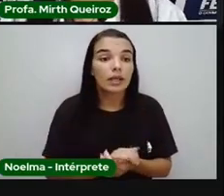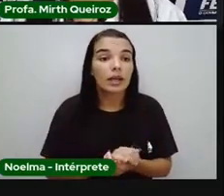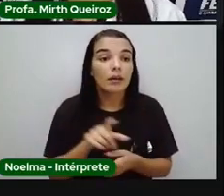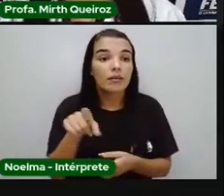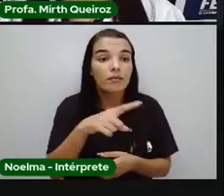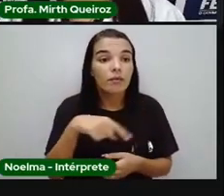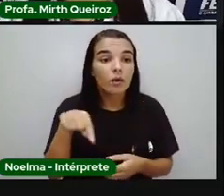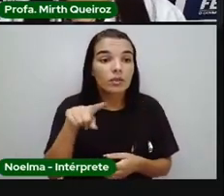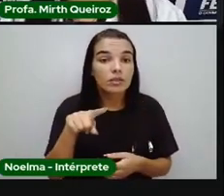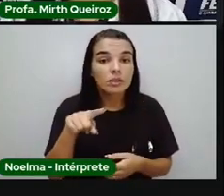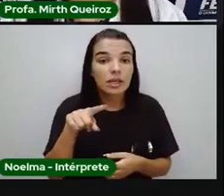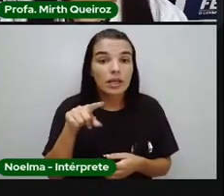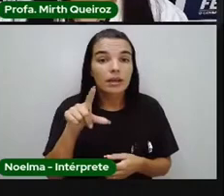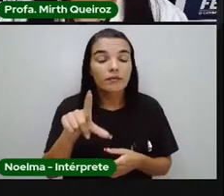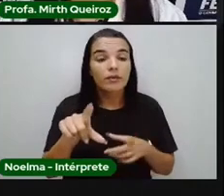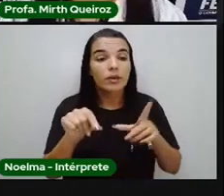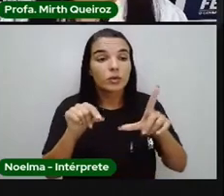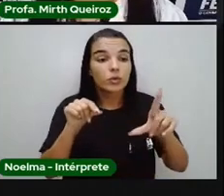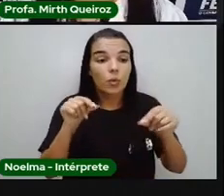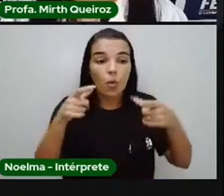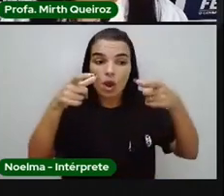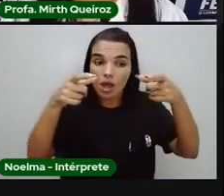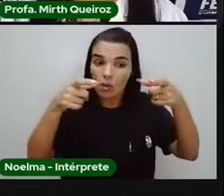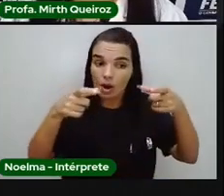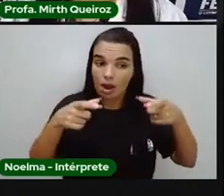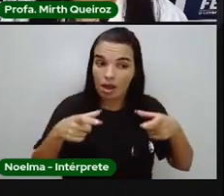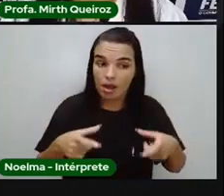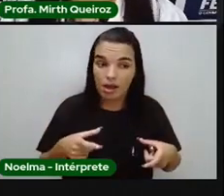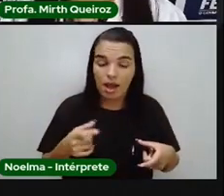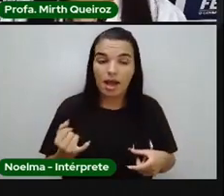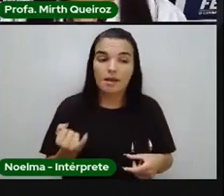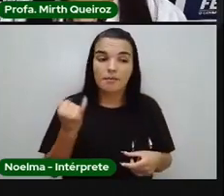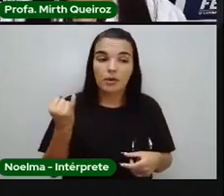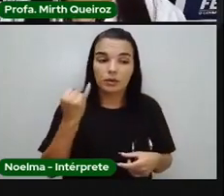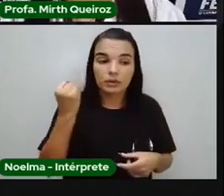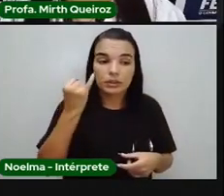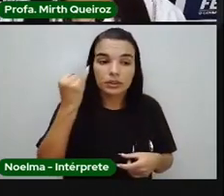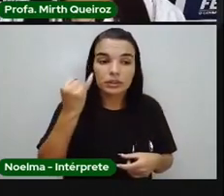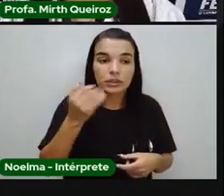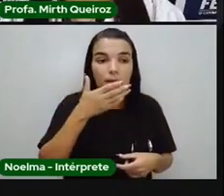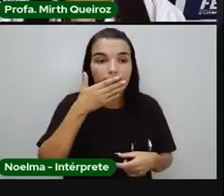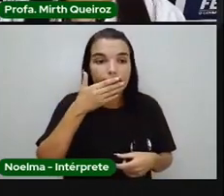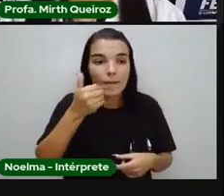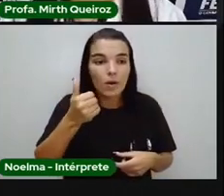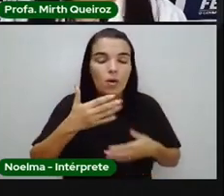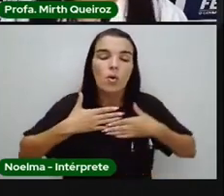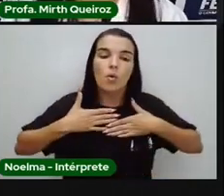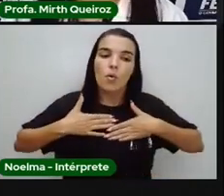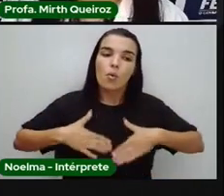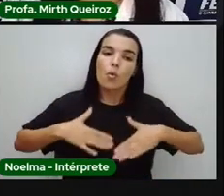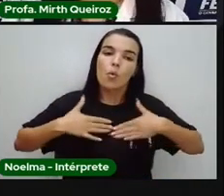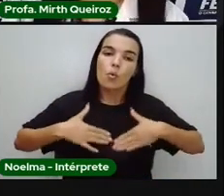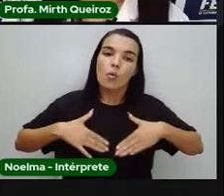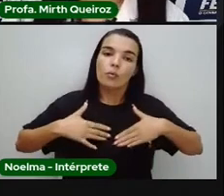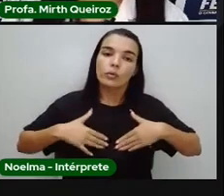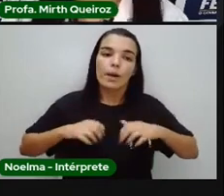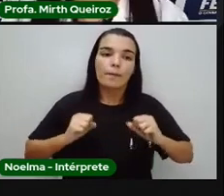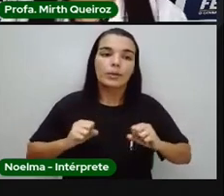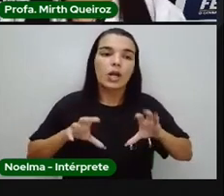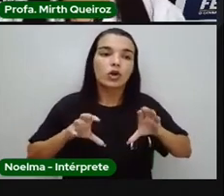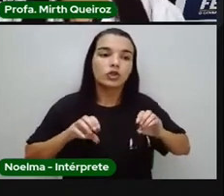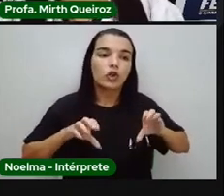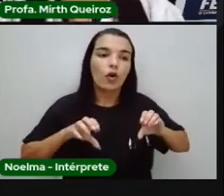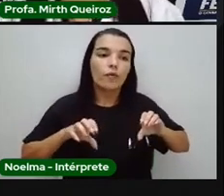leitura desse livro, da história, escolha um lugar especial que vocês se sintam confortável. Pode ser o sofá da sala,